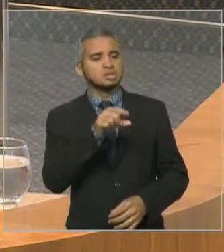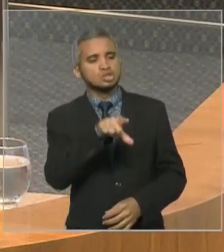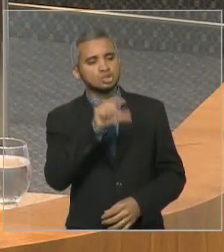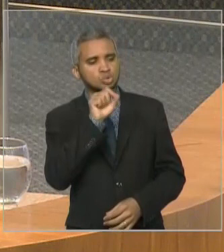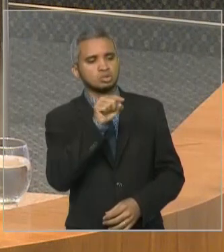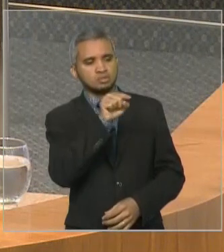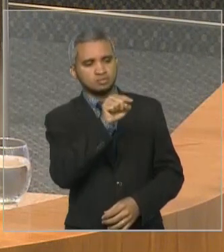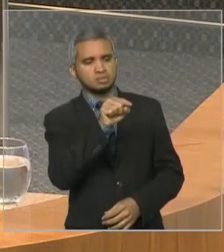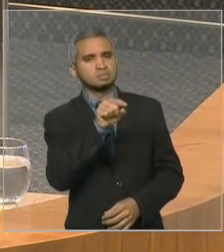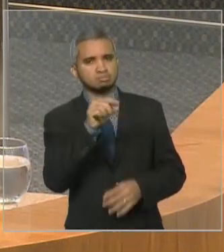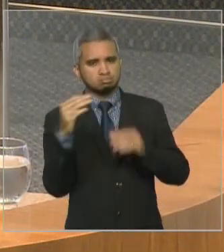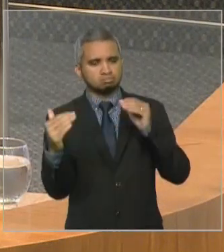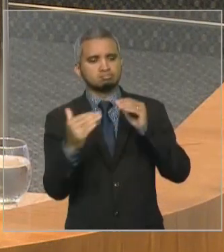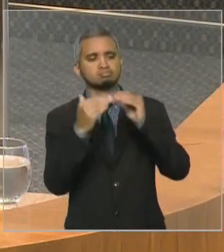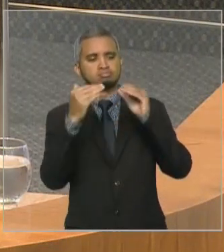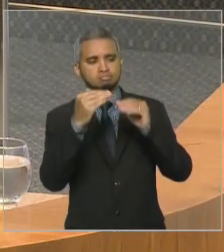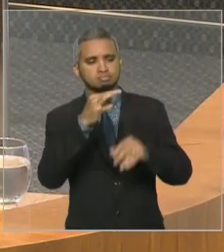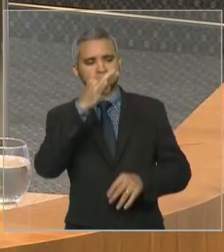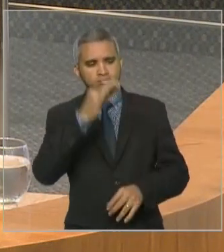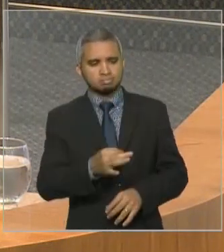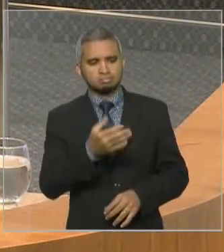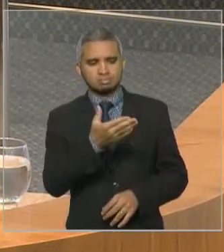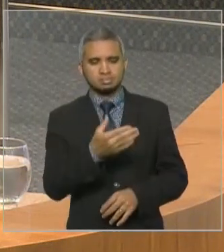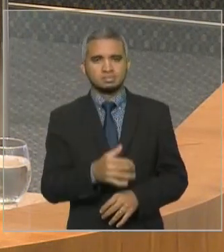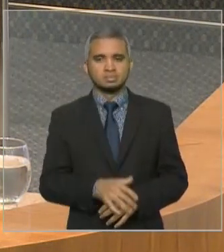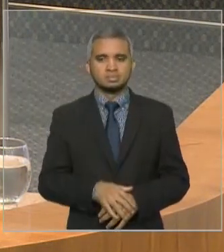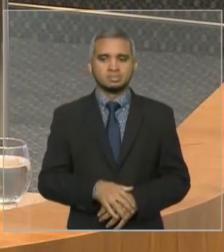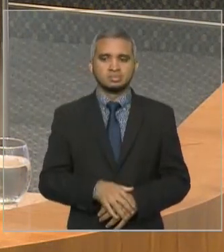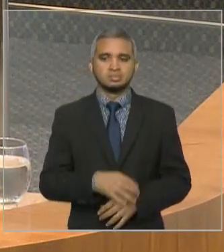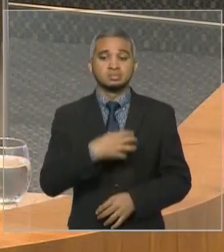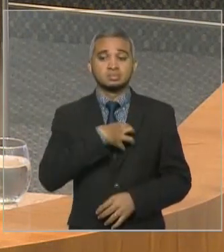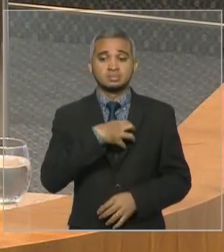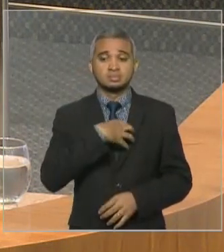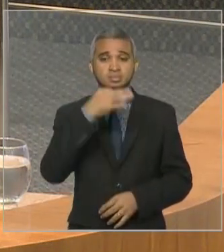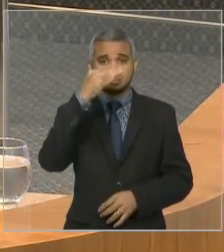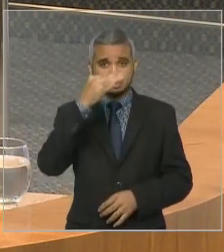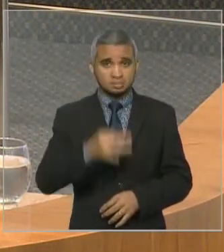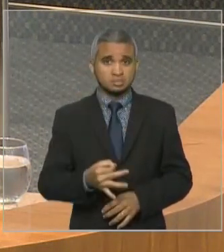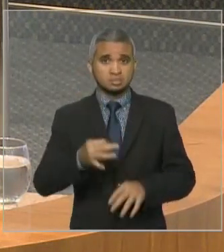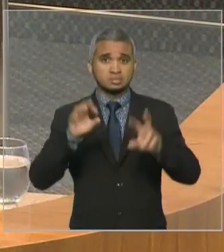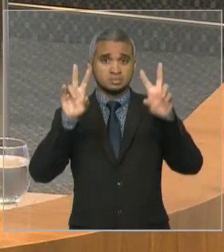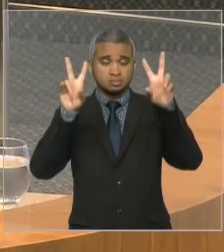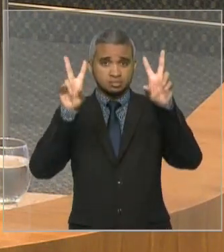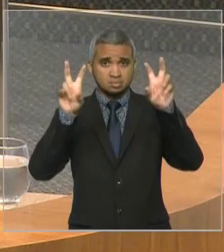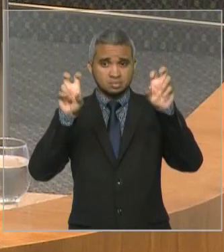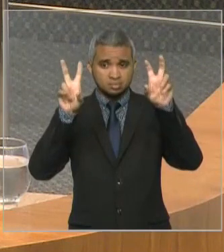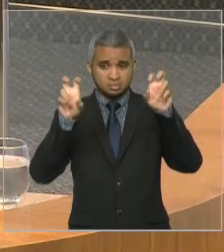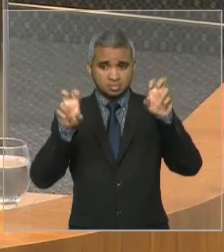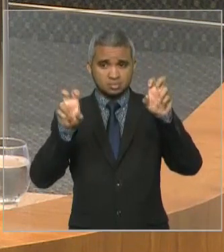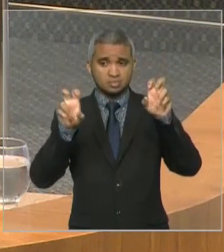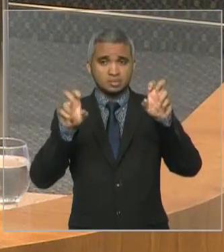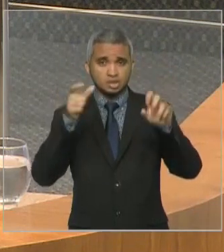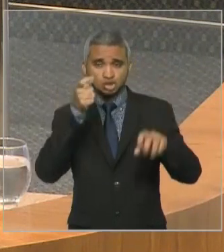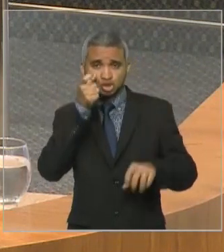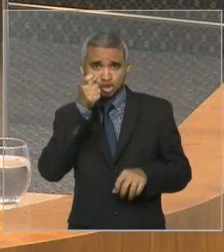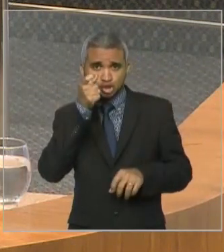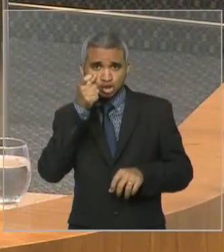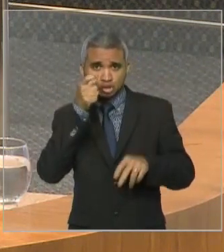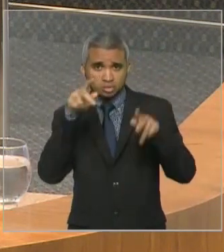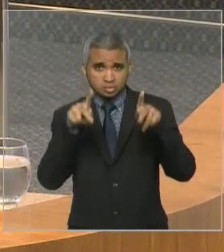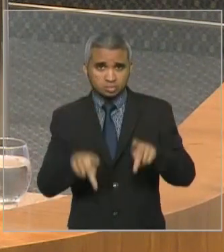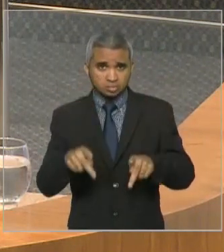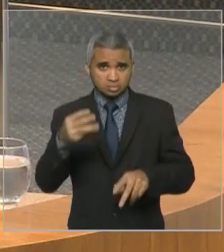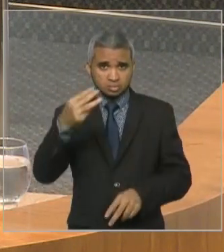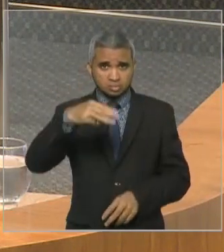escolha acertada, porque eu tenho convicção de que os temas de interesse do povo do Maranhão,